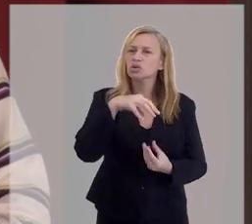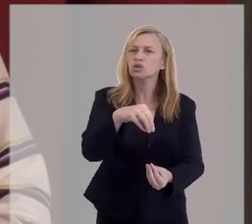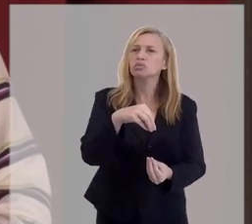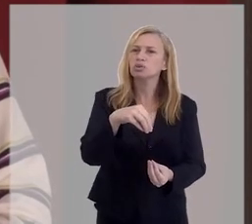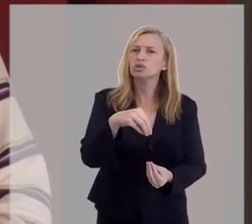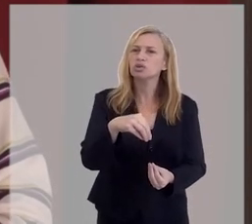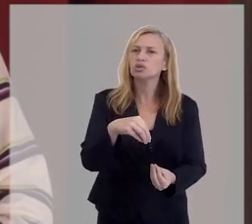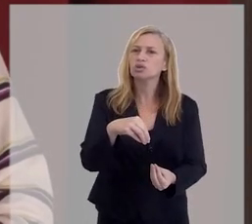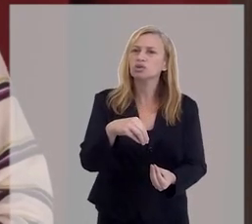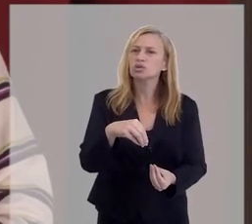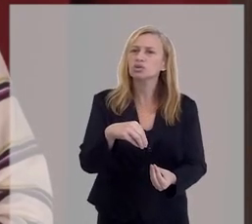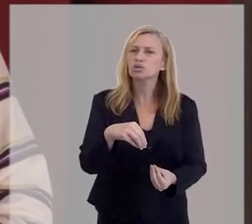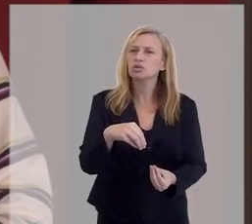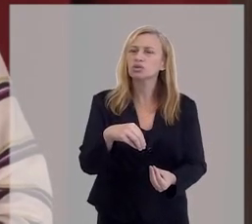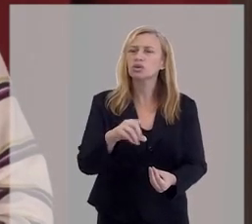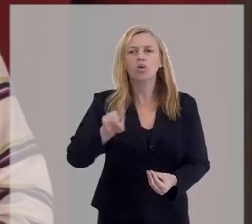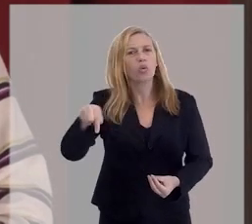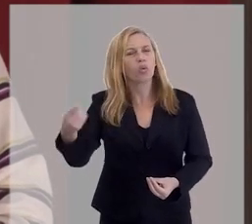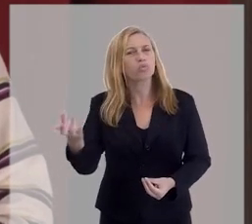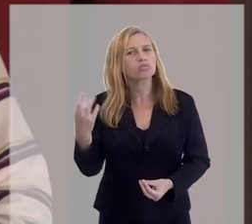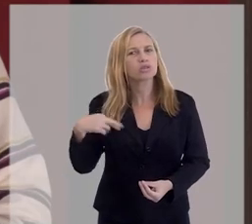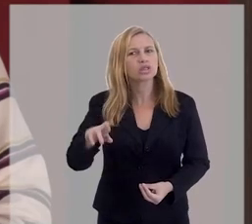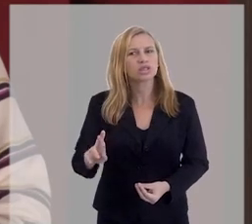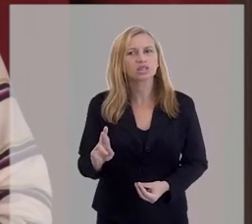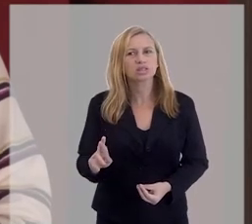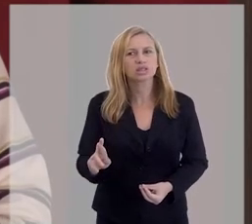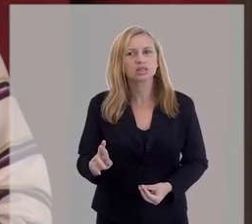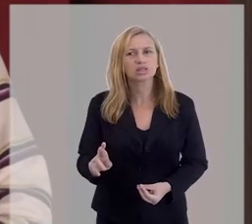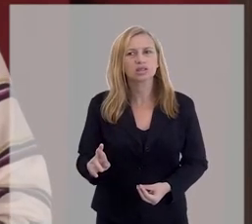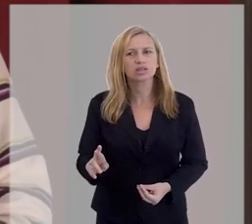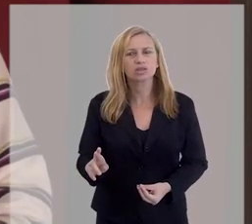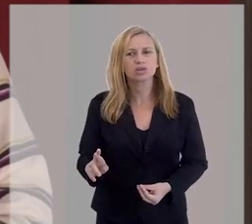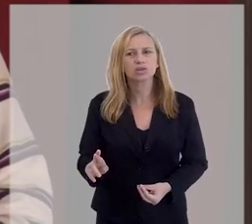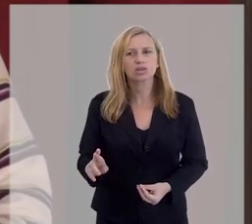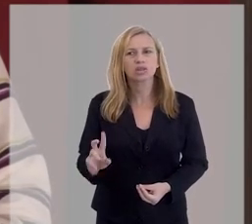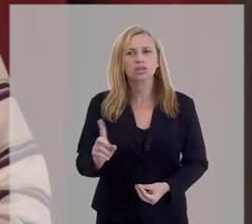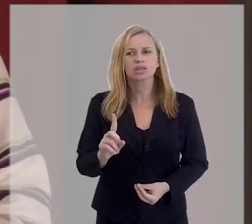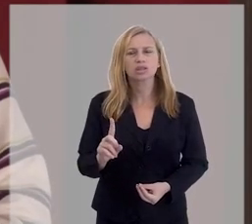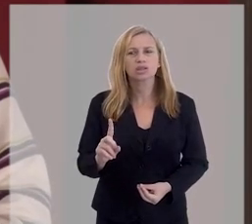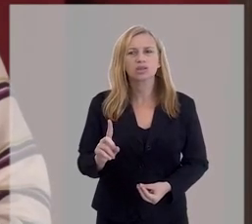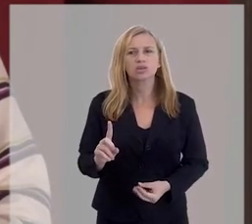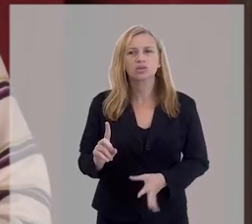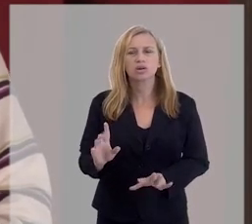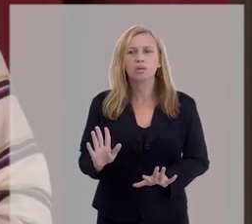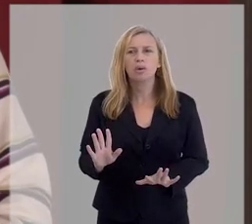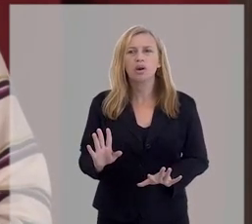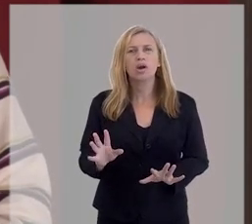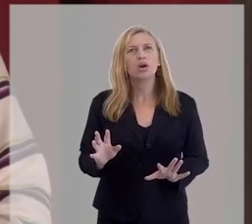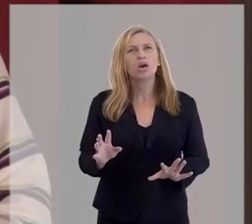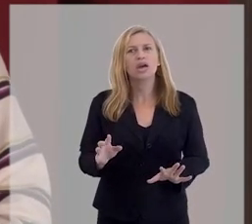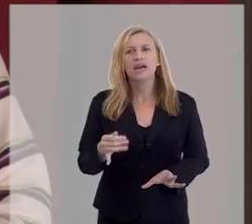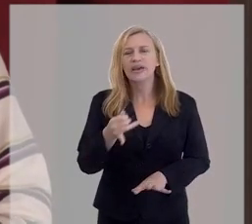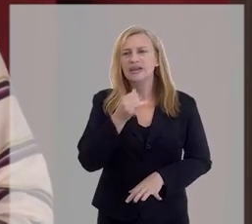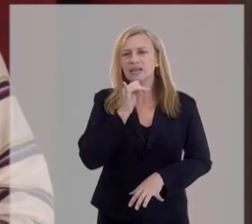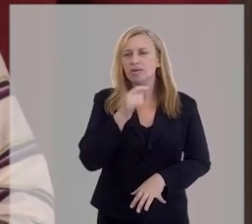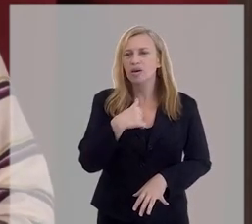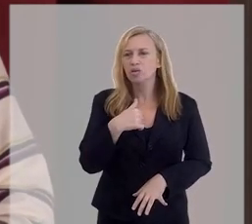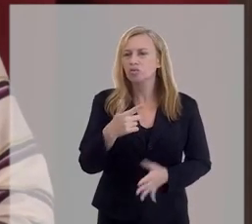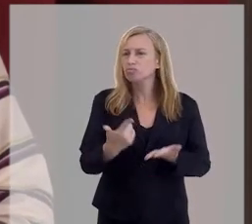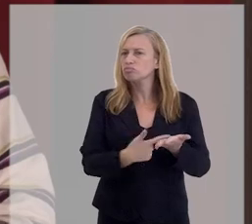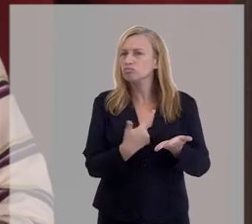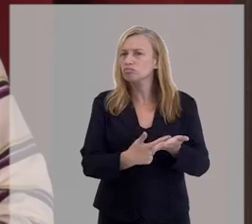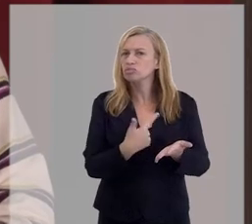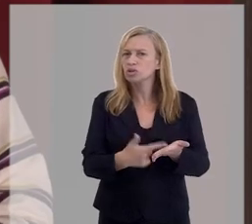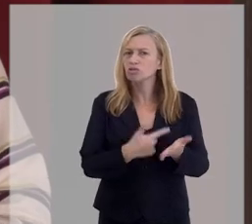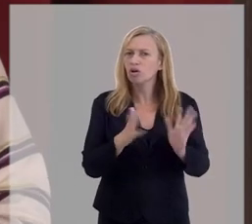do espiritismo com outras religiões, em não ser uma coisa tão difícil. Eu, por